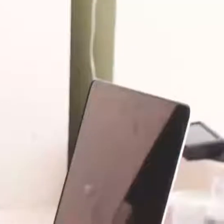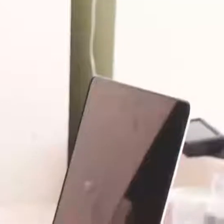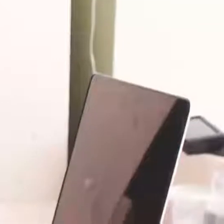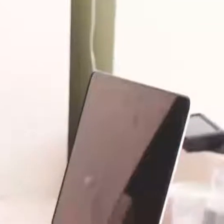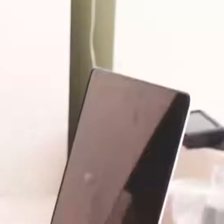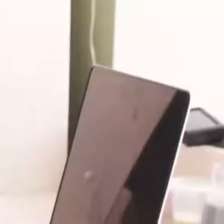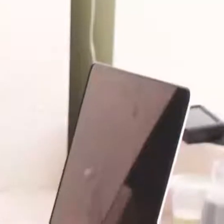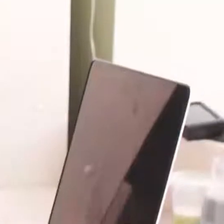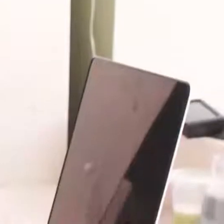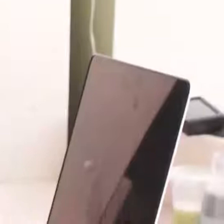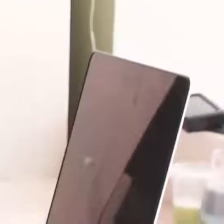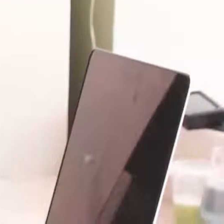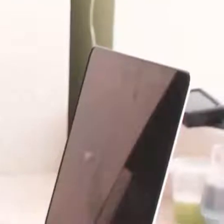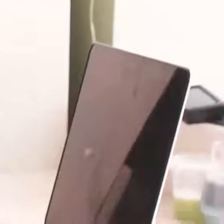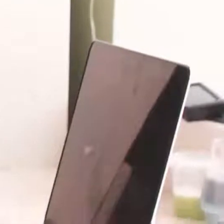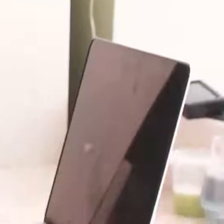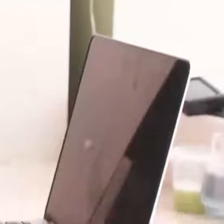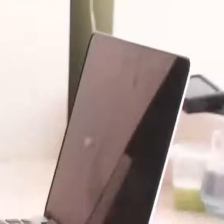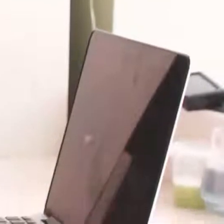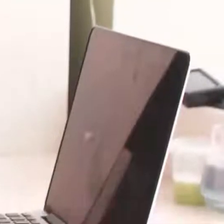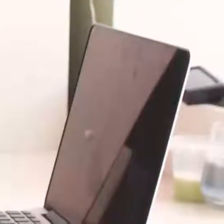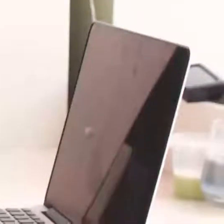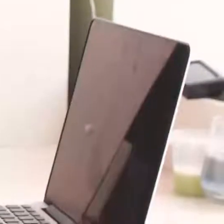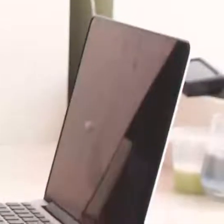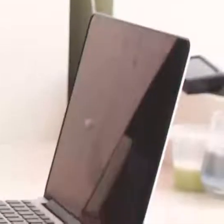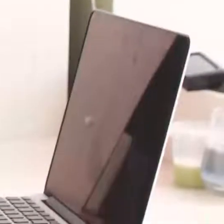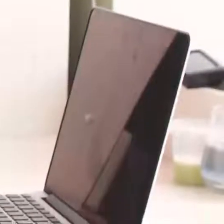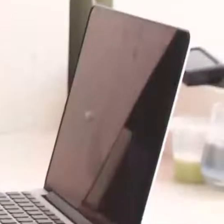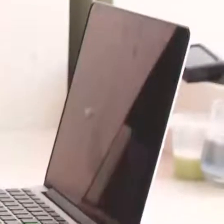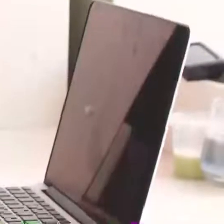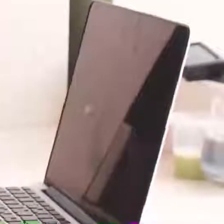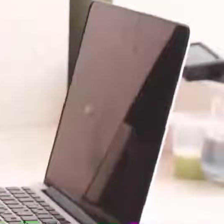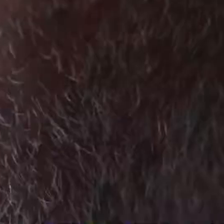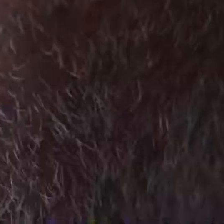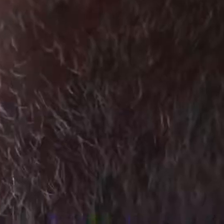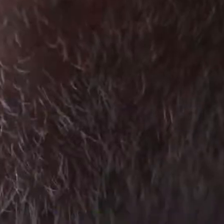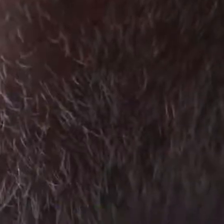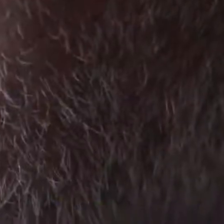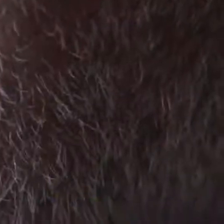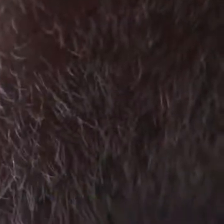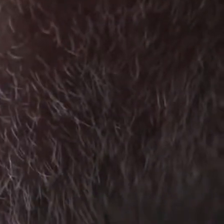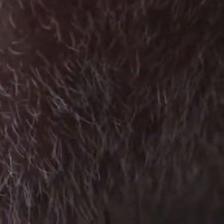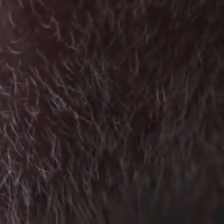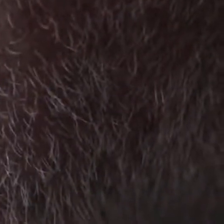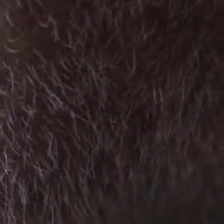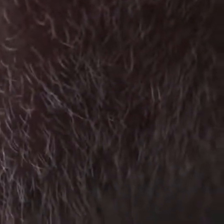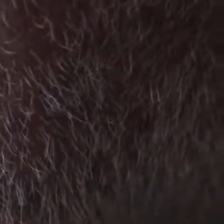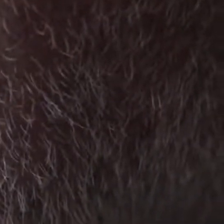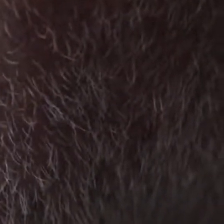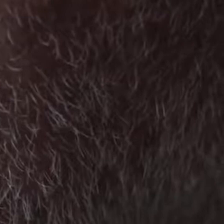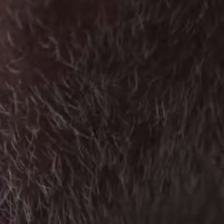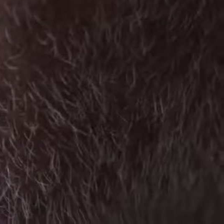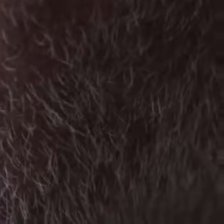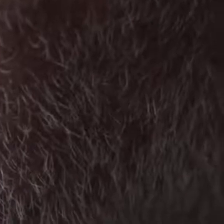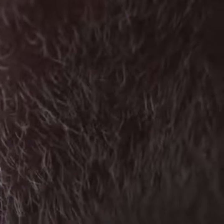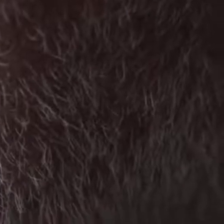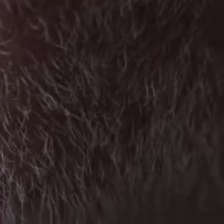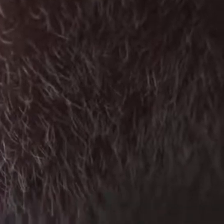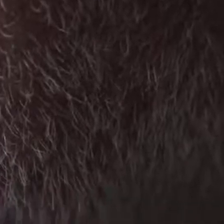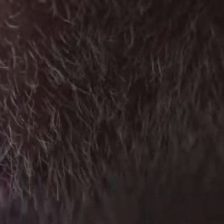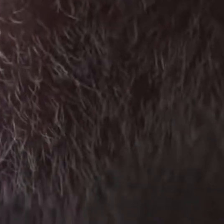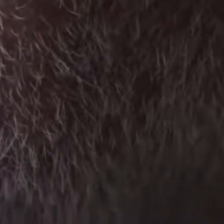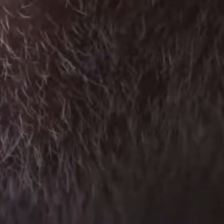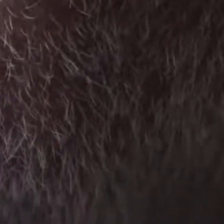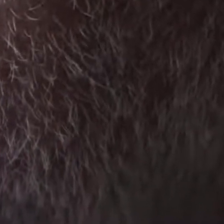modificações em nossa estrutura corporal, perdas funcionais, de massa magra, e aí podem surgir doenças patológicas. A